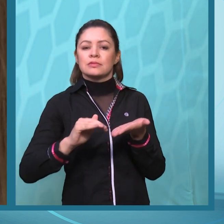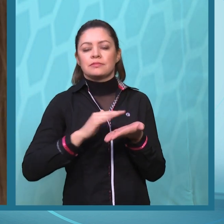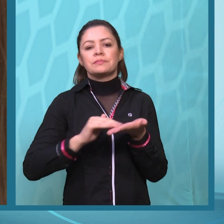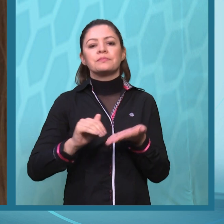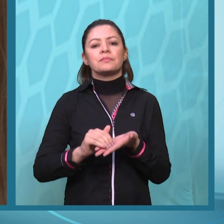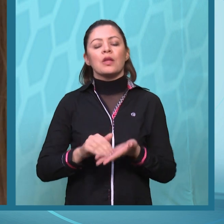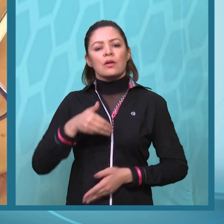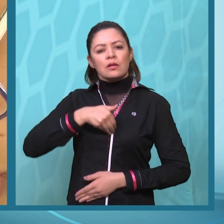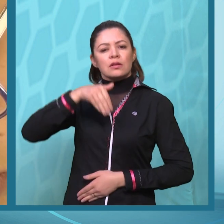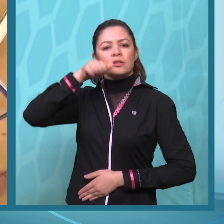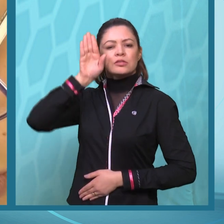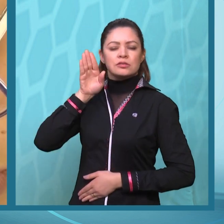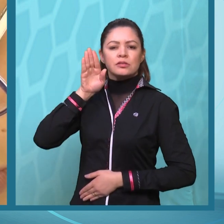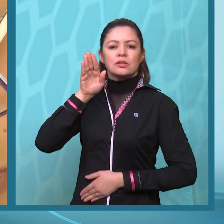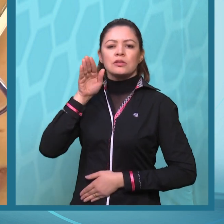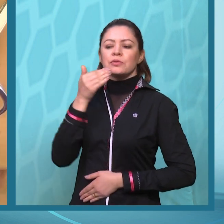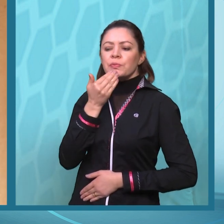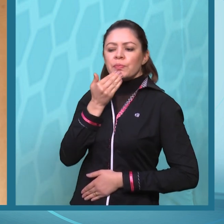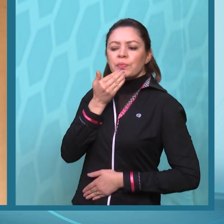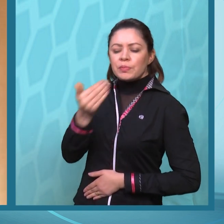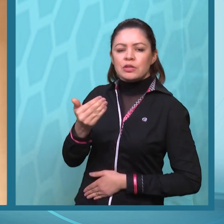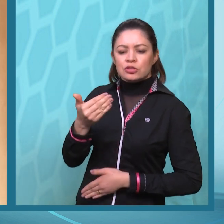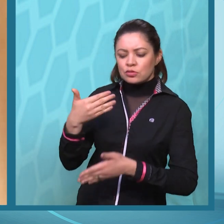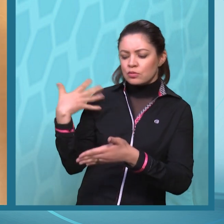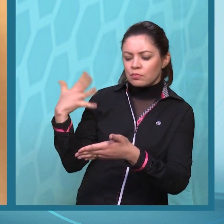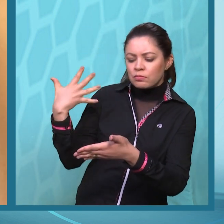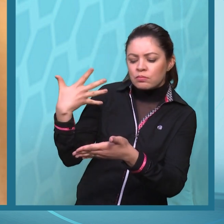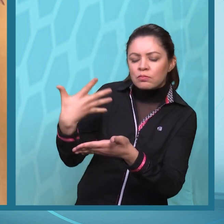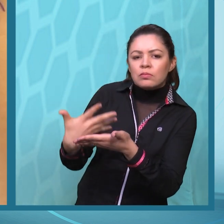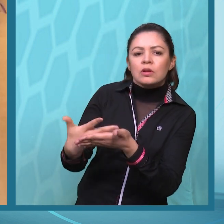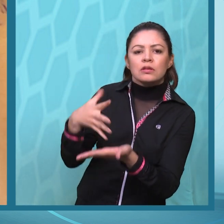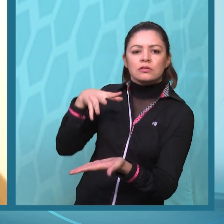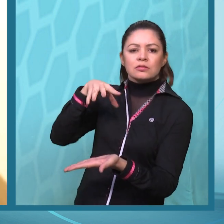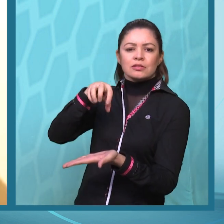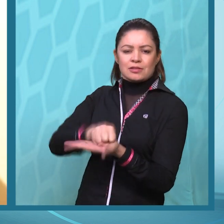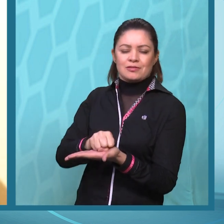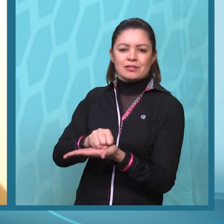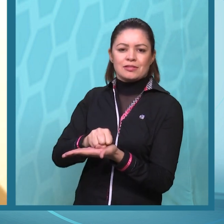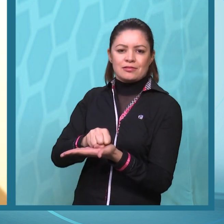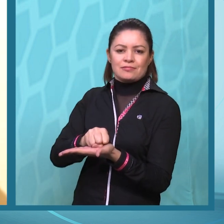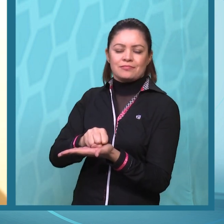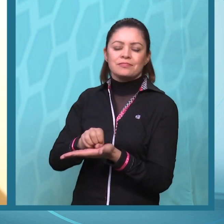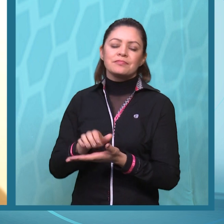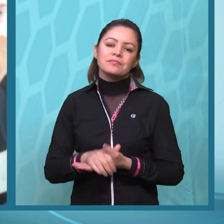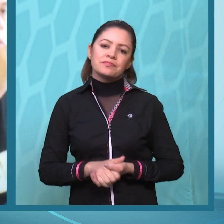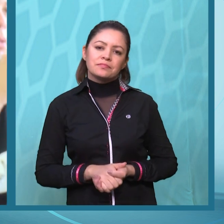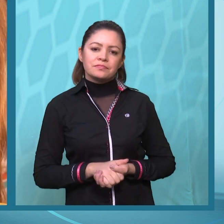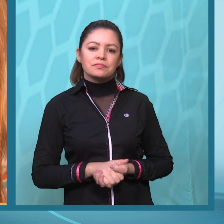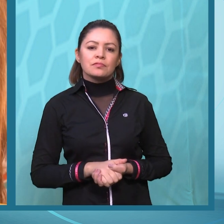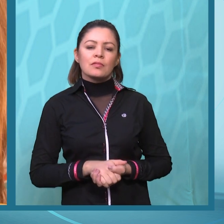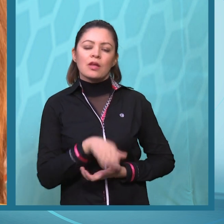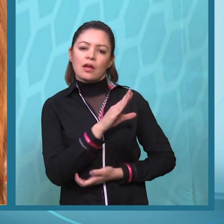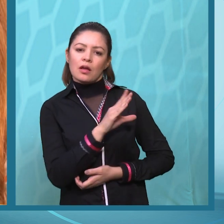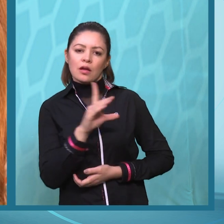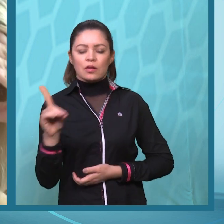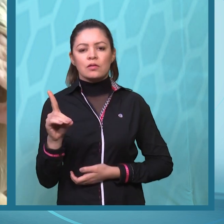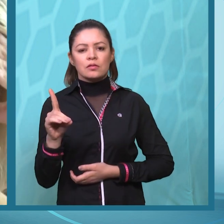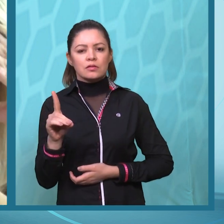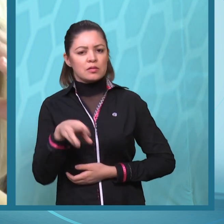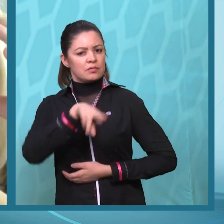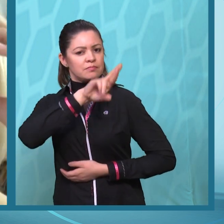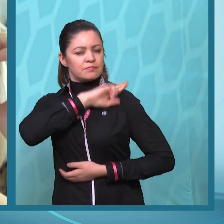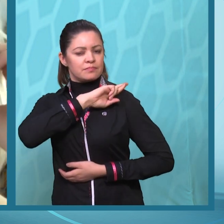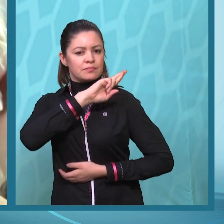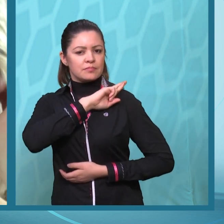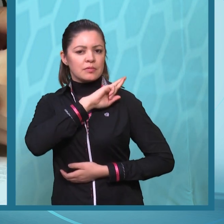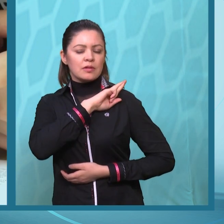aos benefícios, os candidatos devem fazer a solicitação durante o período de instruções para o vestibular. A coordenadoria de